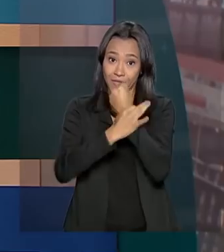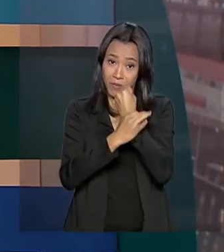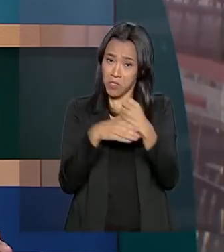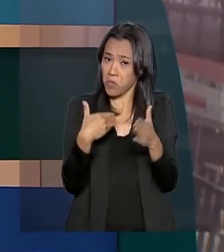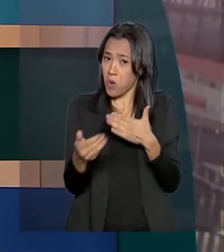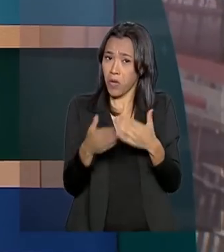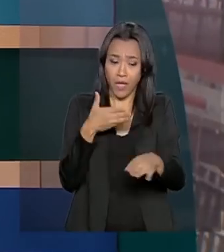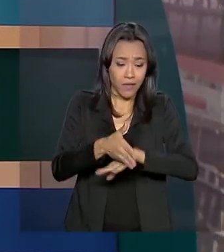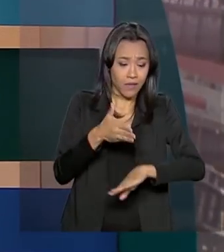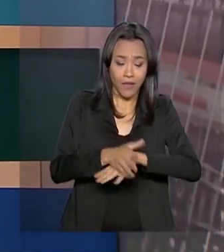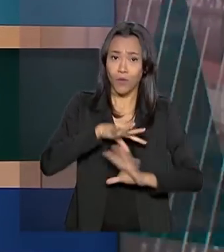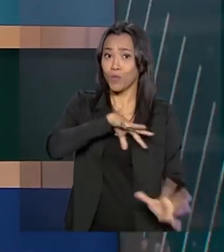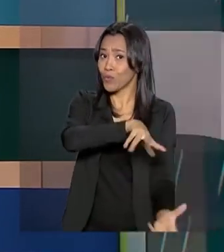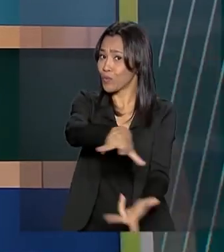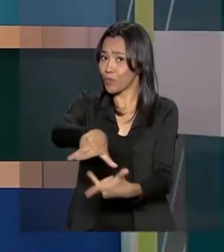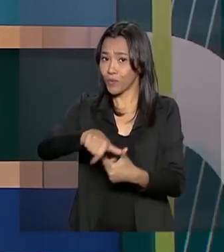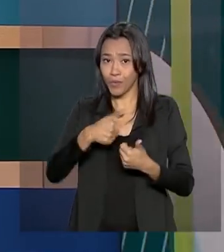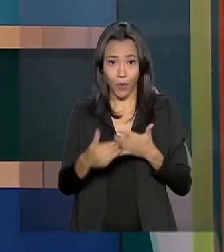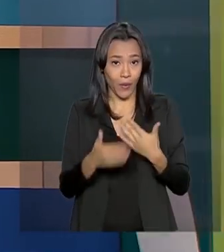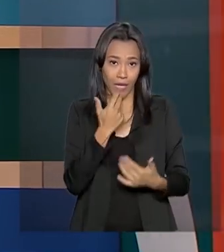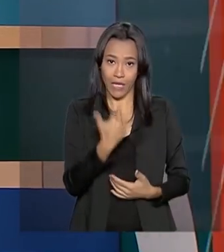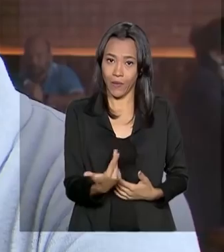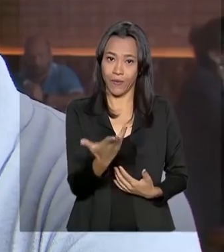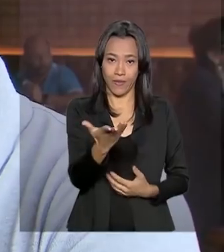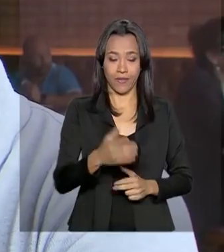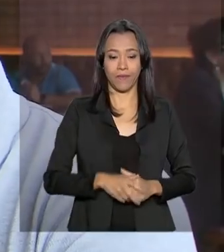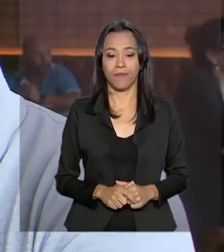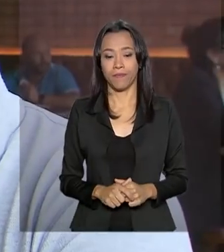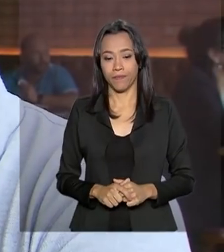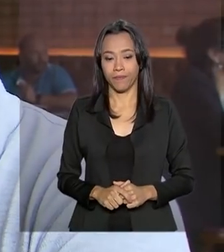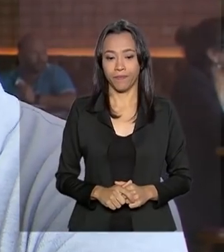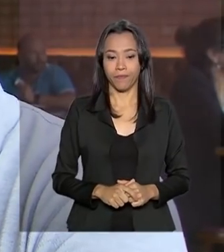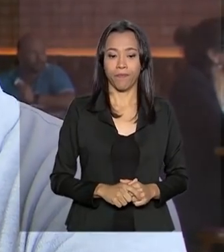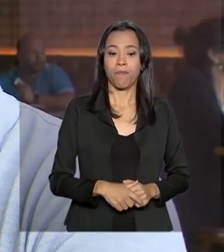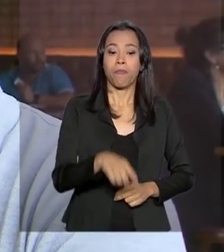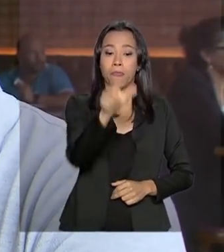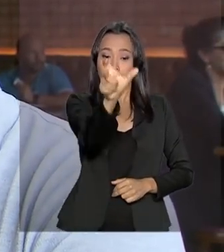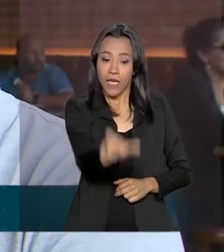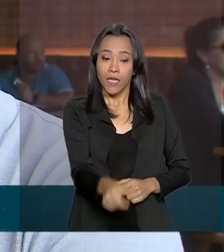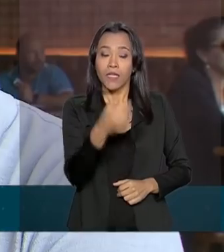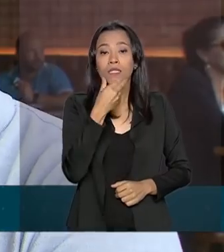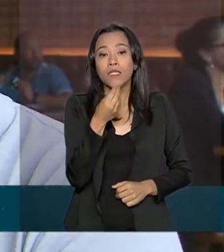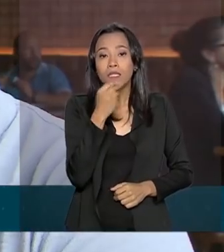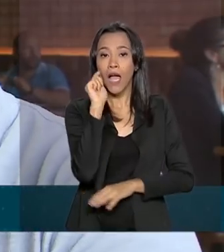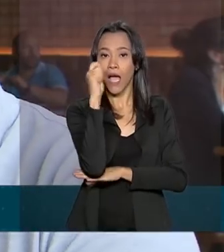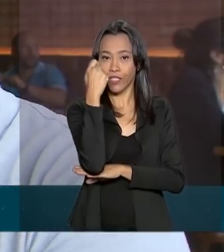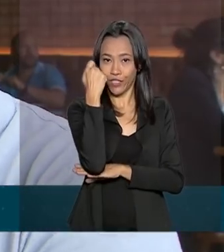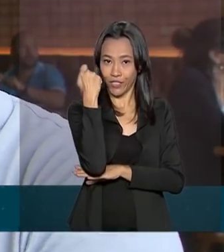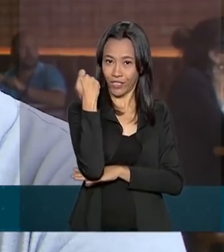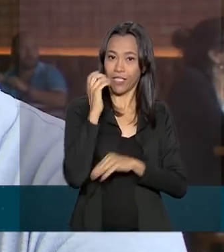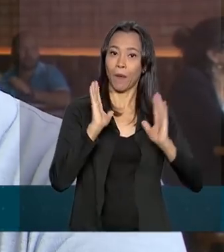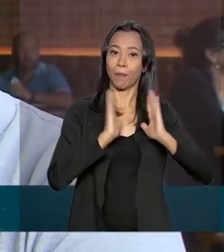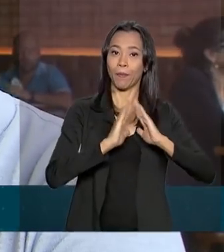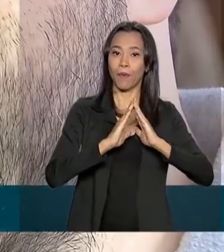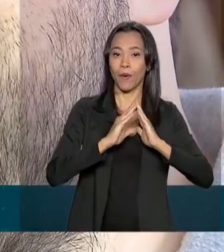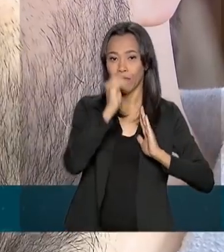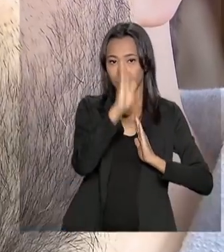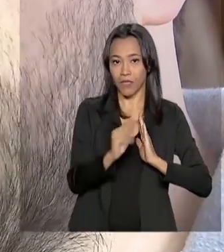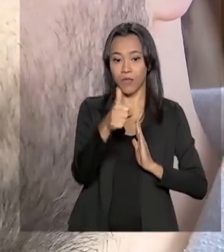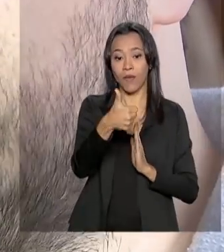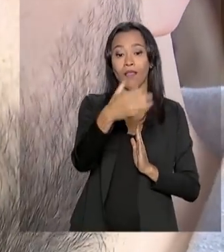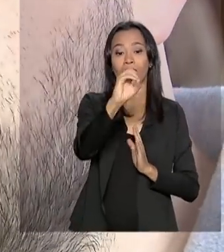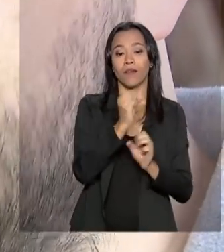qualquer lugar do mundo e em qualquer idioma. O argentino Gonçalo está no Brasil há 10 anos.